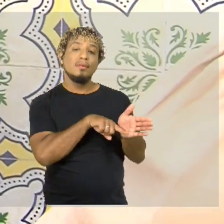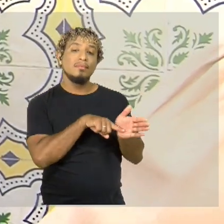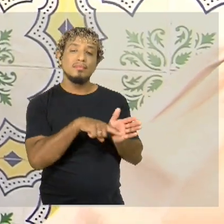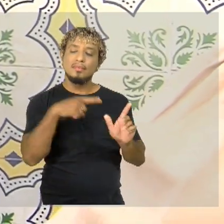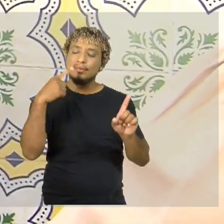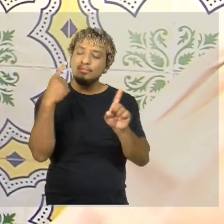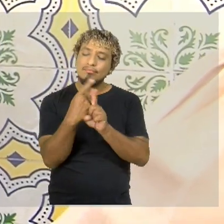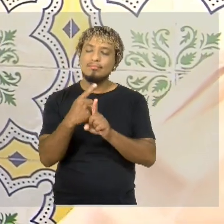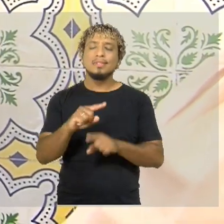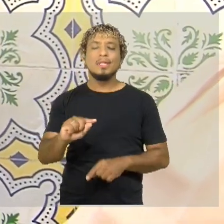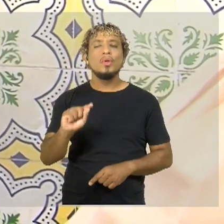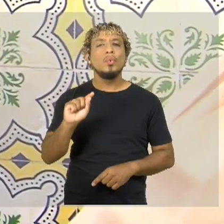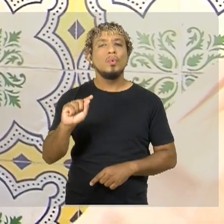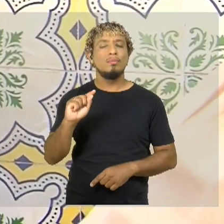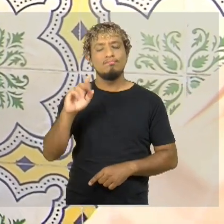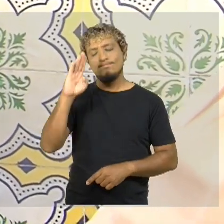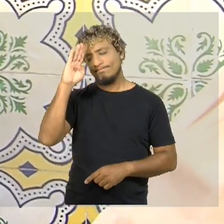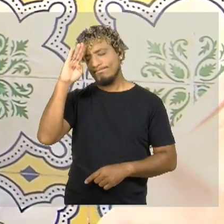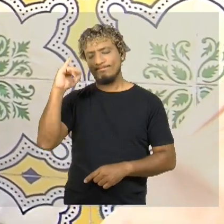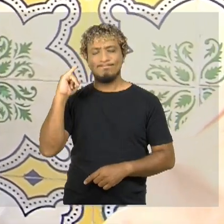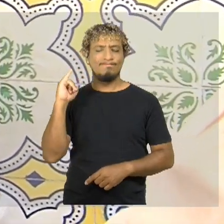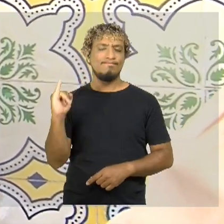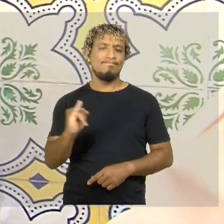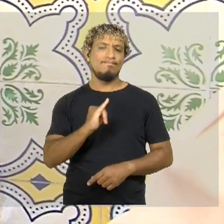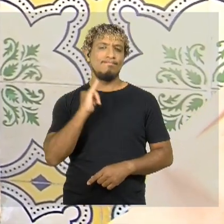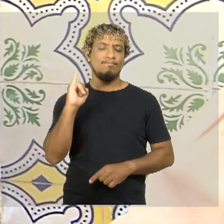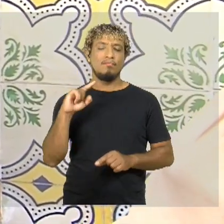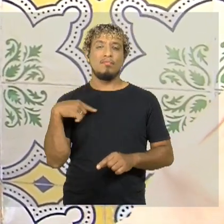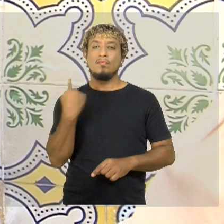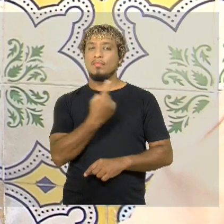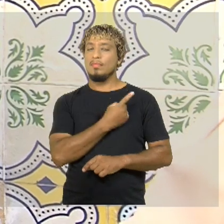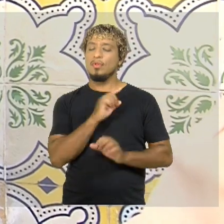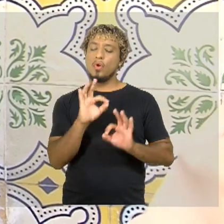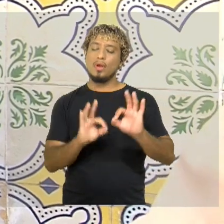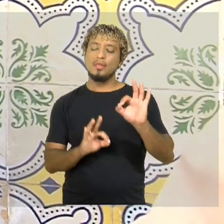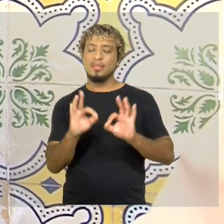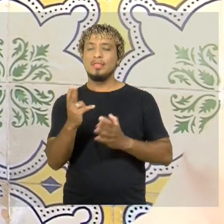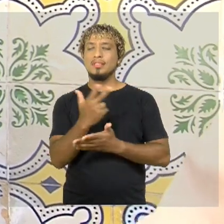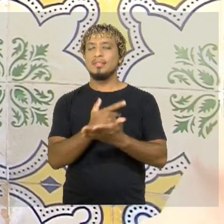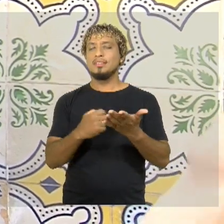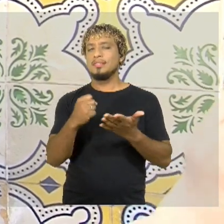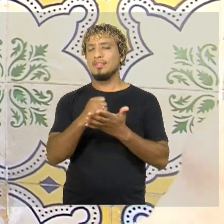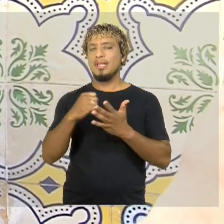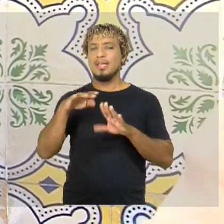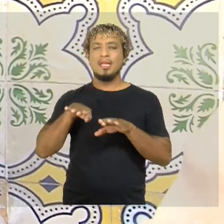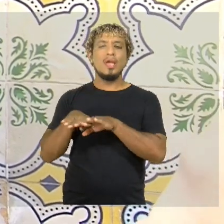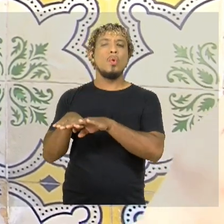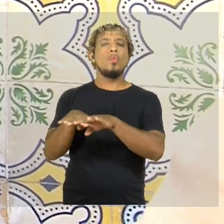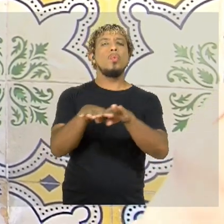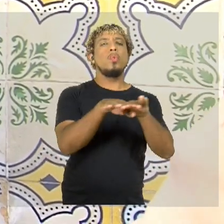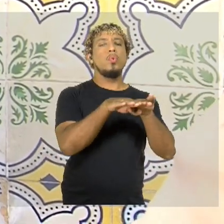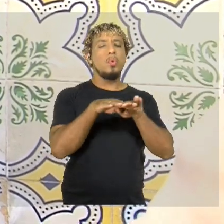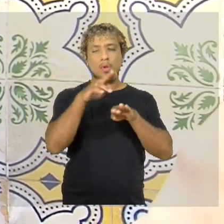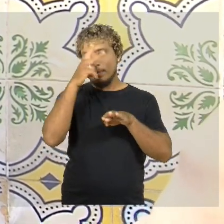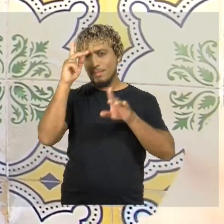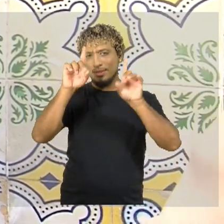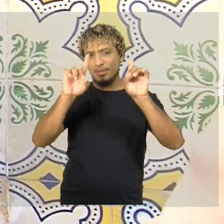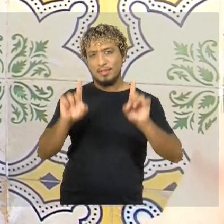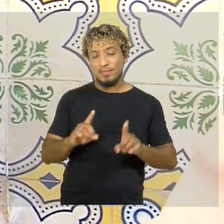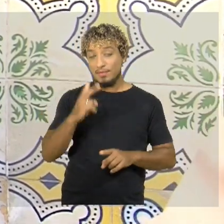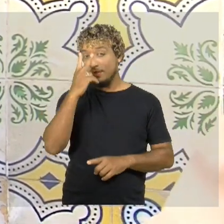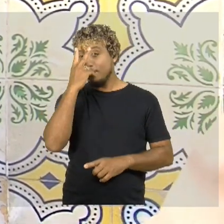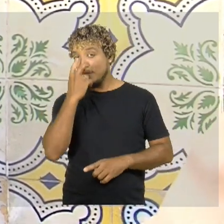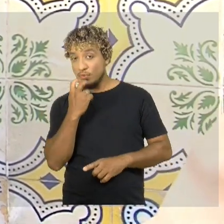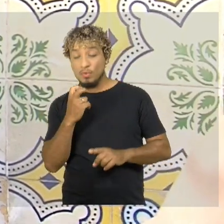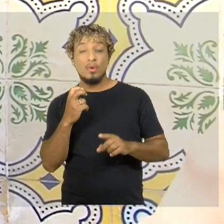que é fundamental que a gente faça esse design universal. Apresente para as pessoas com deficiência visual